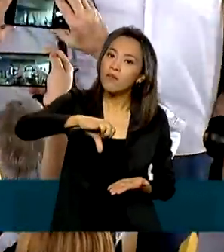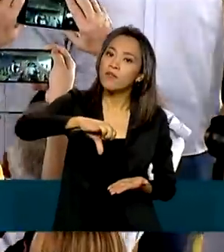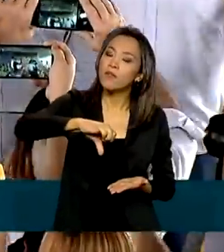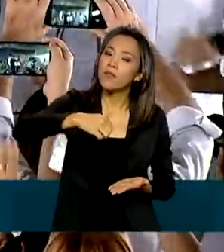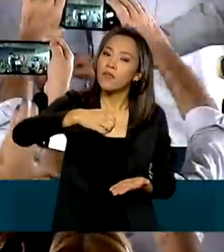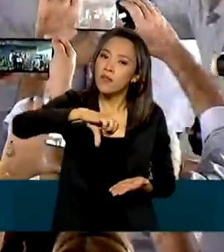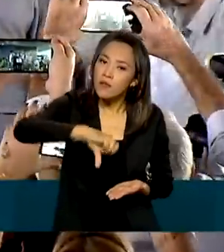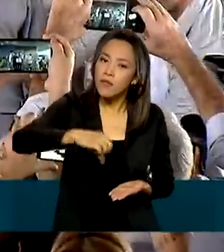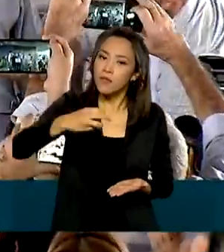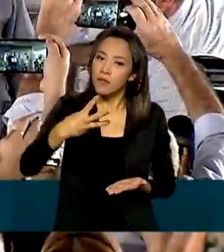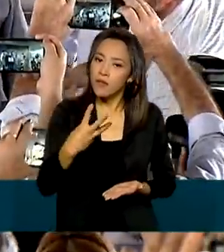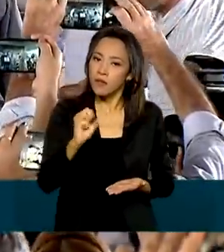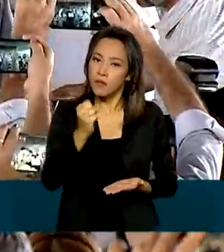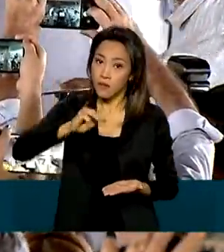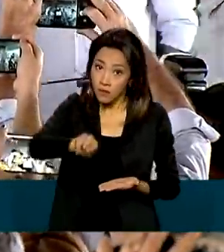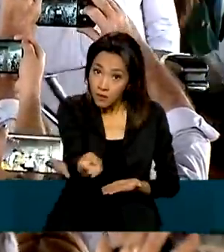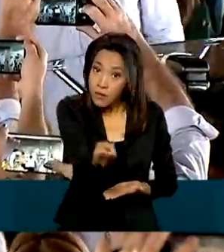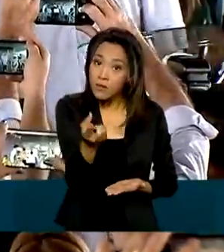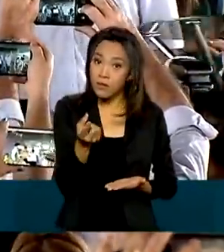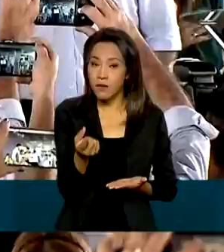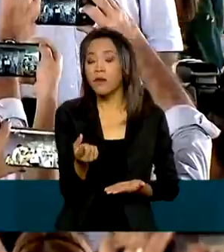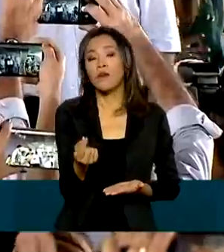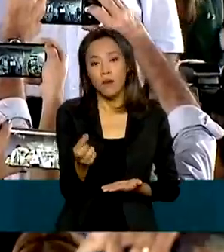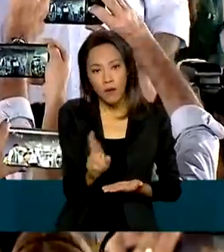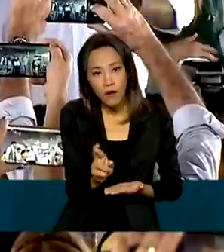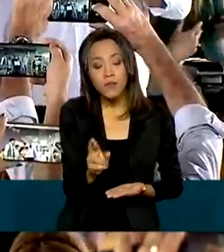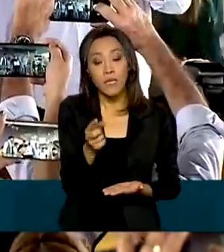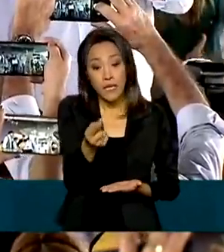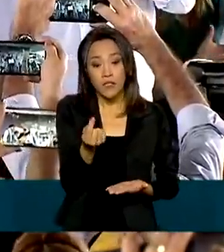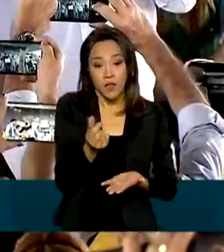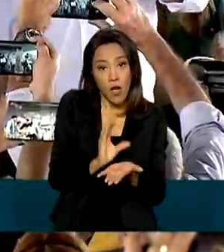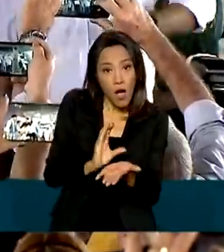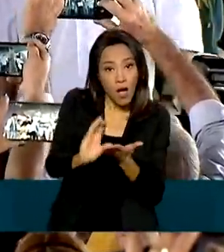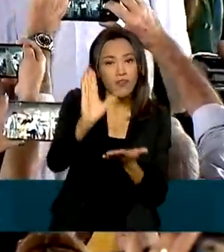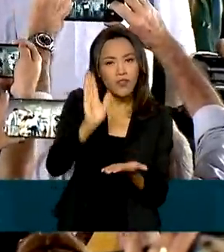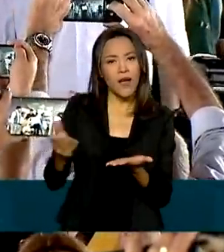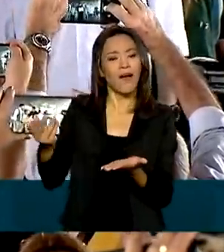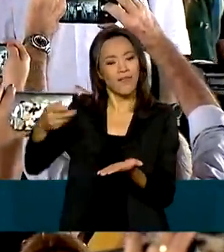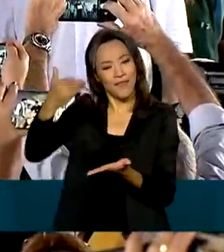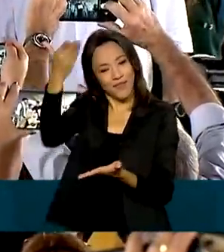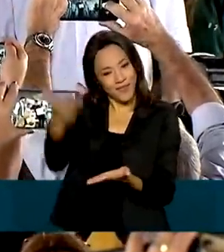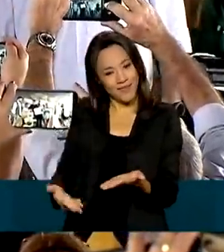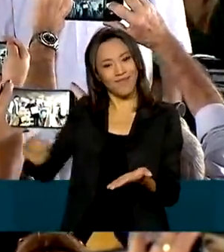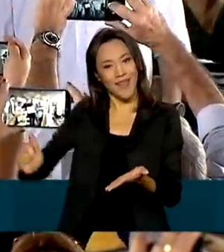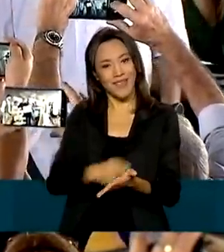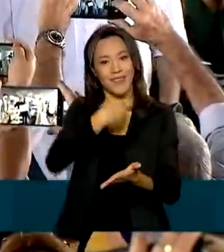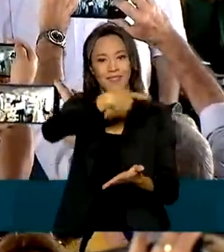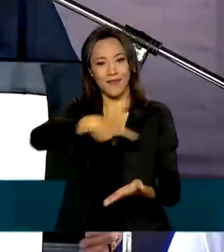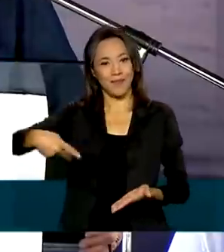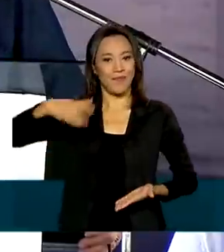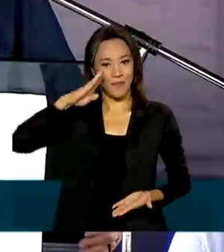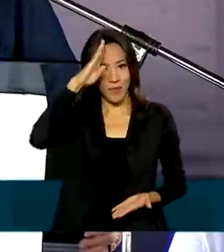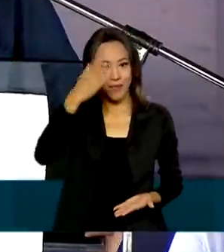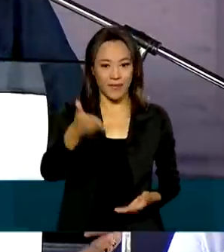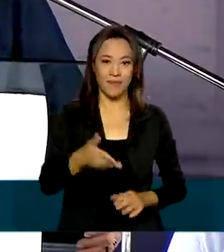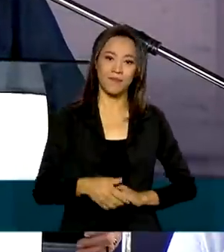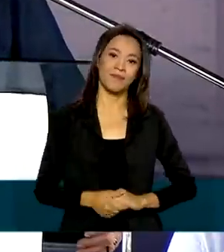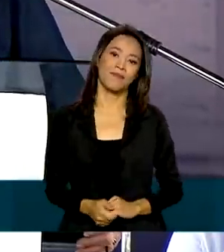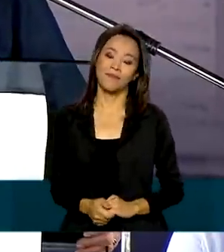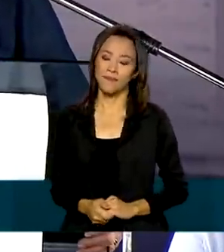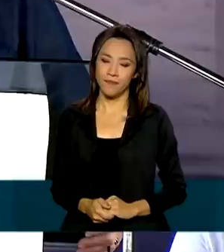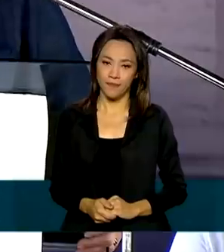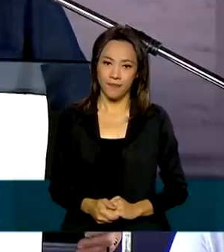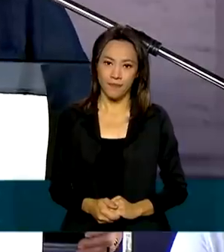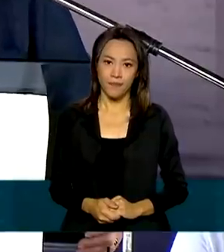de reais. A ordem de serviço que vai permitir o início das obras foi assinada pelo presidente Jair Bolsonaro. Ninguém tem o que